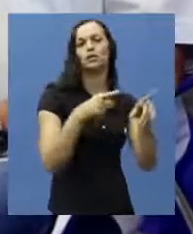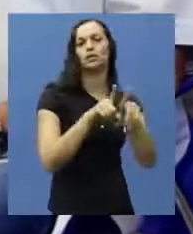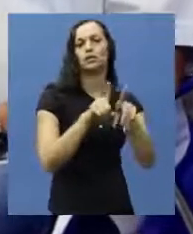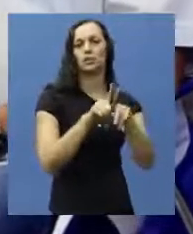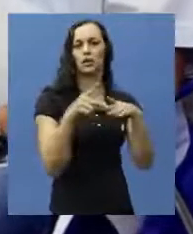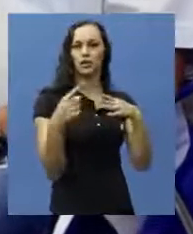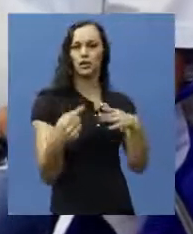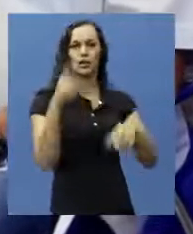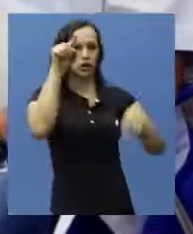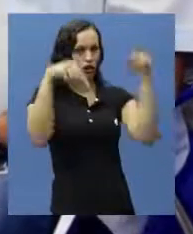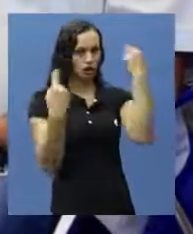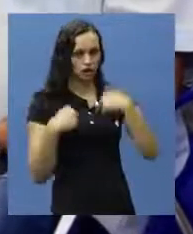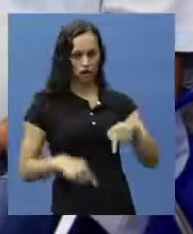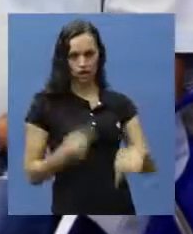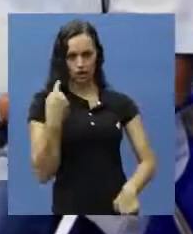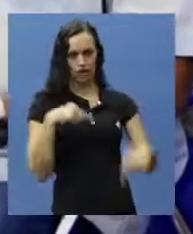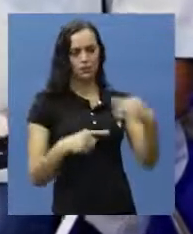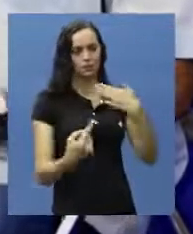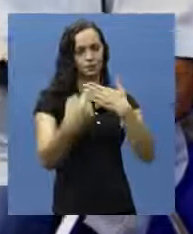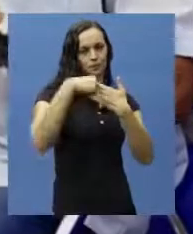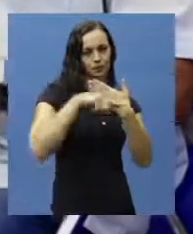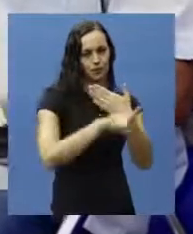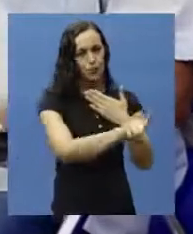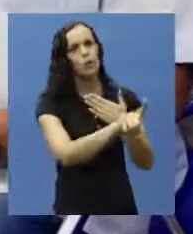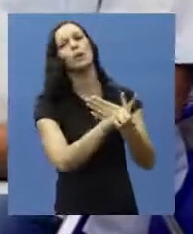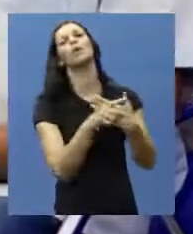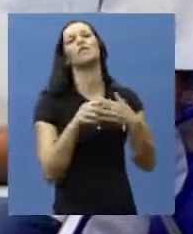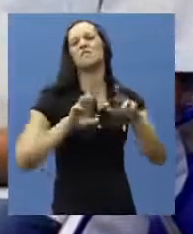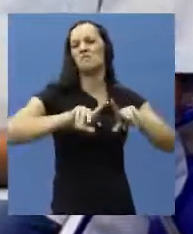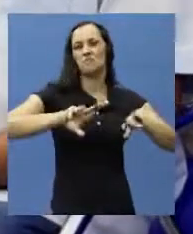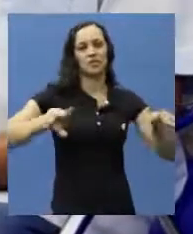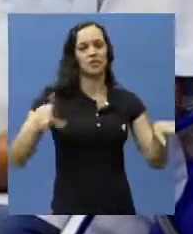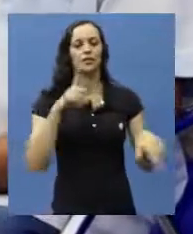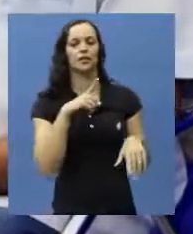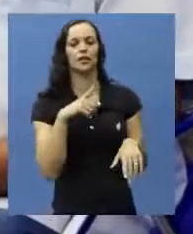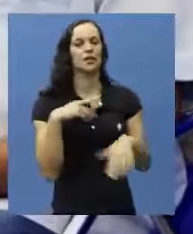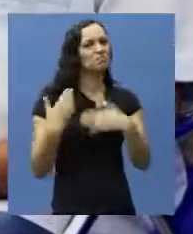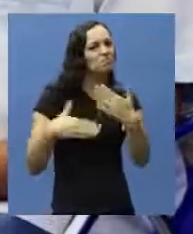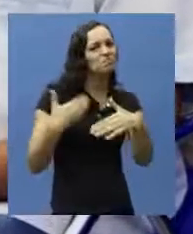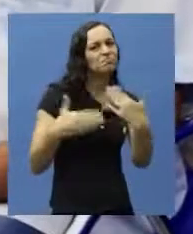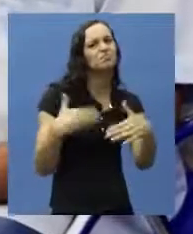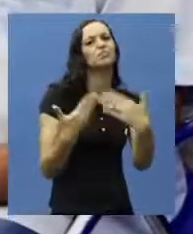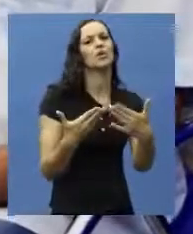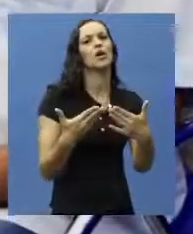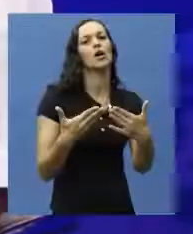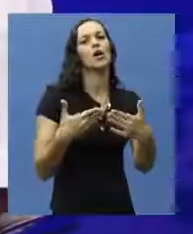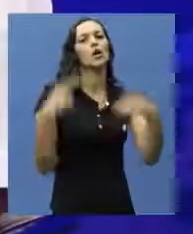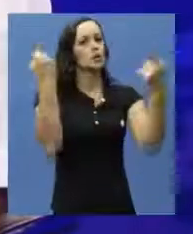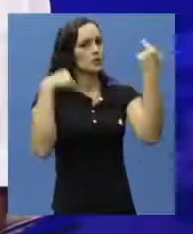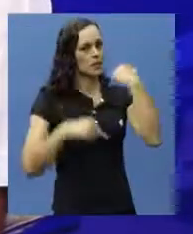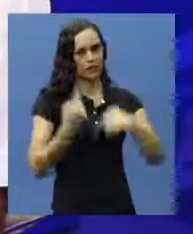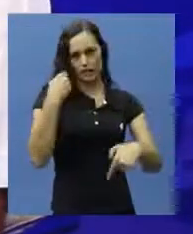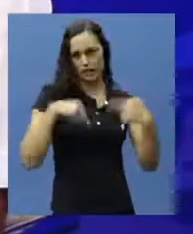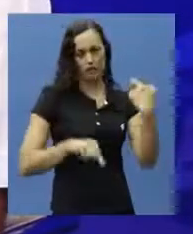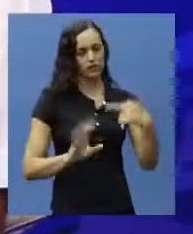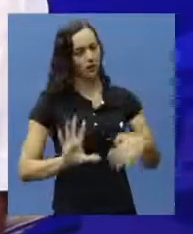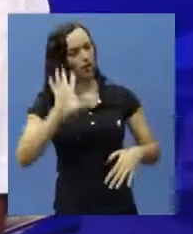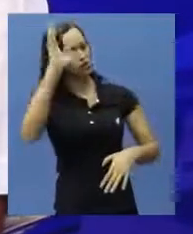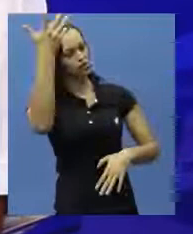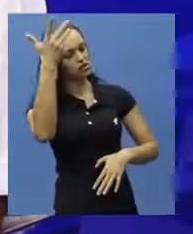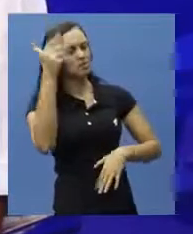imunológico, dermatológico, gástrico, entre outros. Então, com o passar do tempo, os sistemas nossos vão